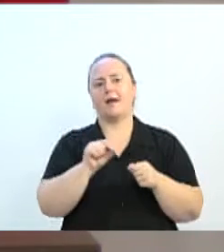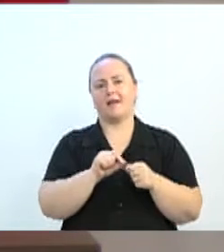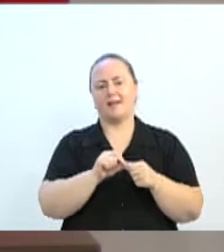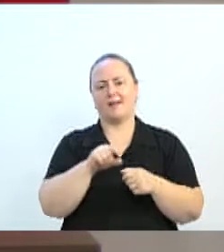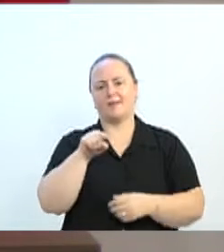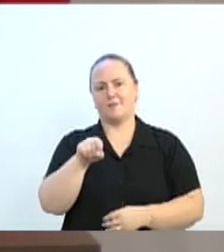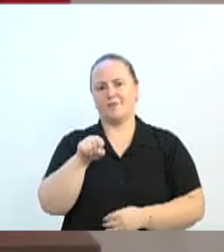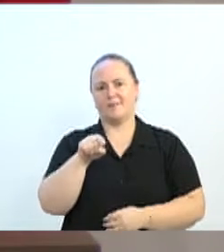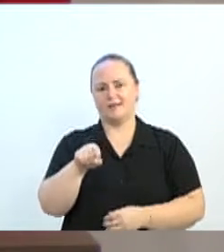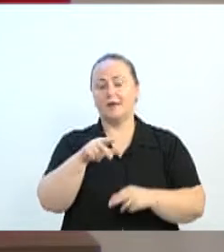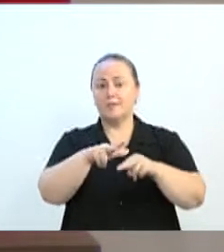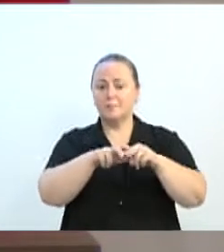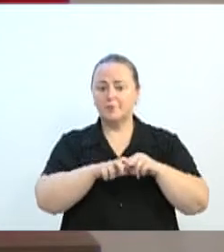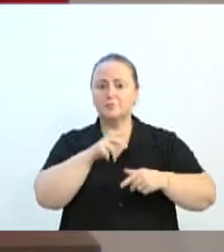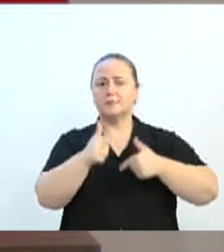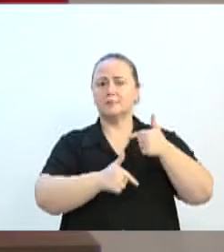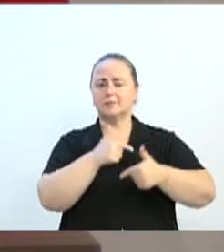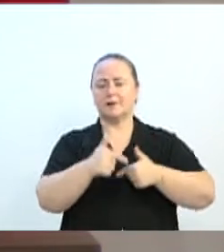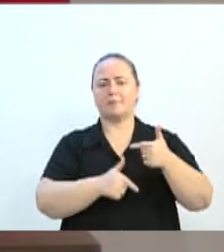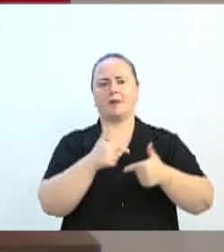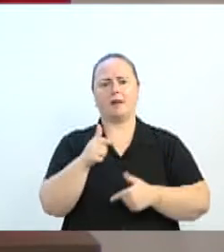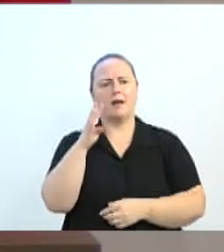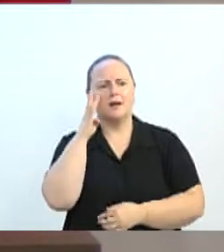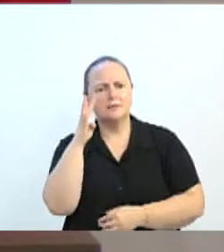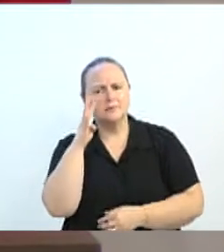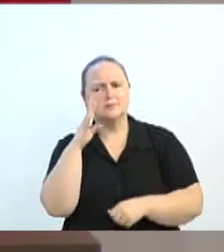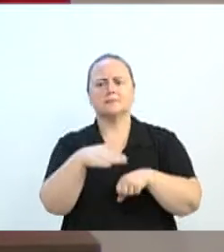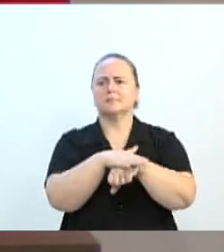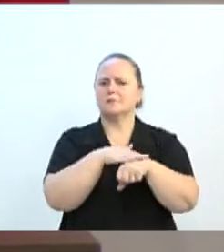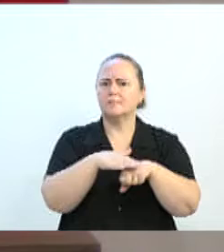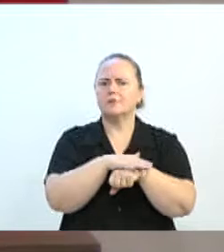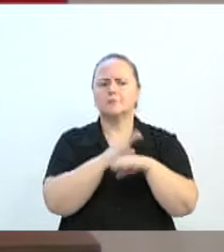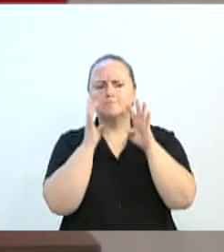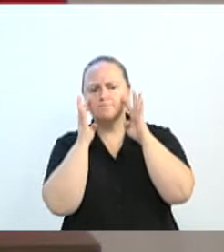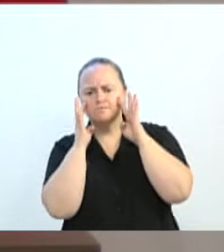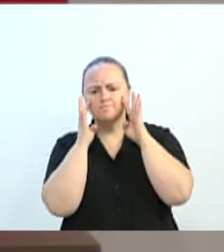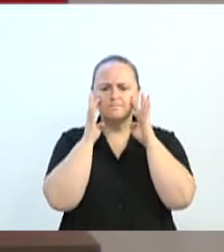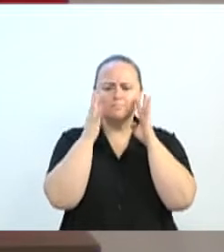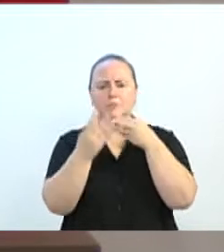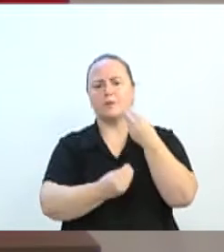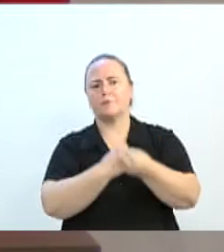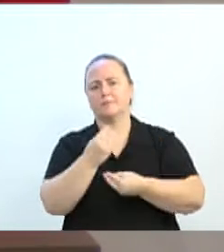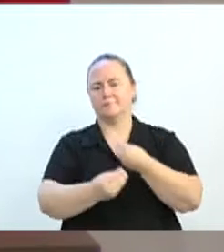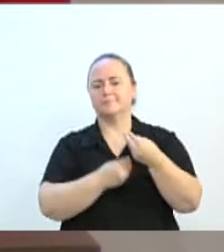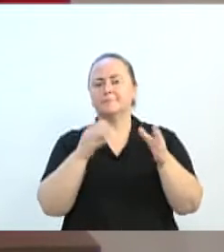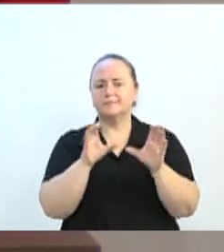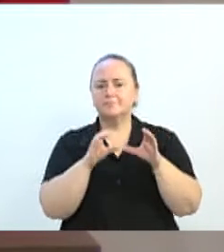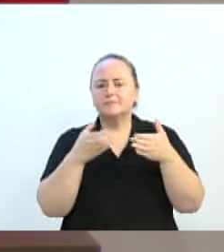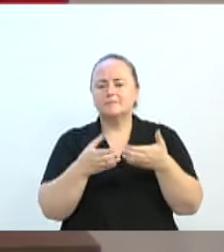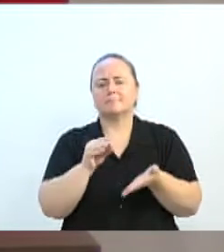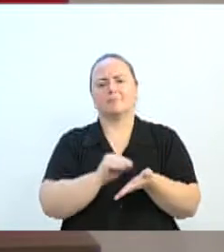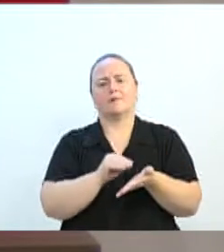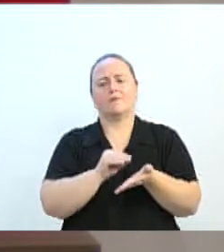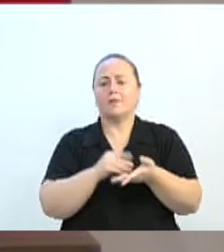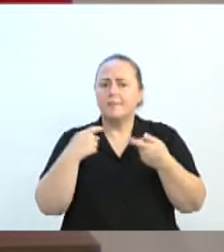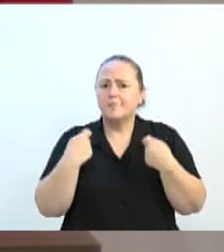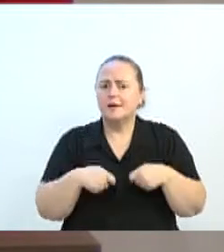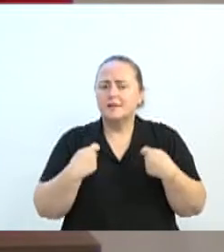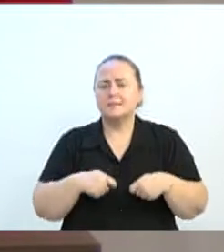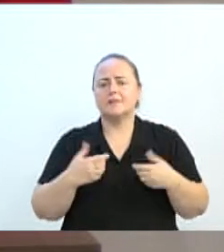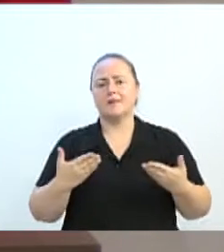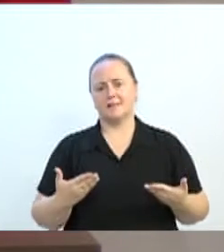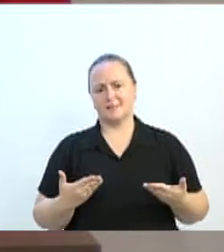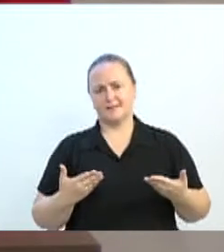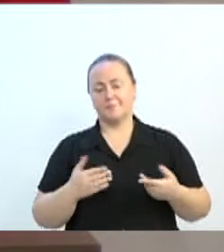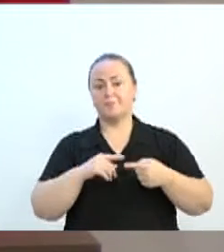forma que nós temos que trabalhar, ouvindo, assistindo e conversando com as pessoas. A comunidade precisa disso. Porque depois não dá para nós chegar